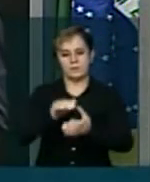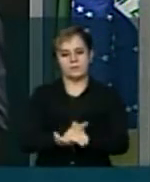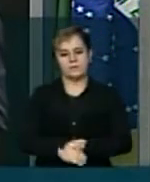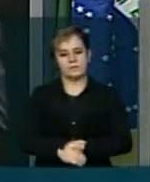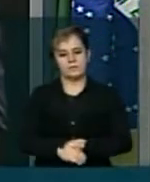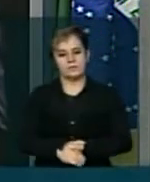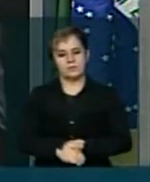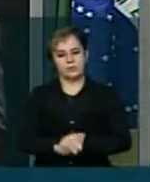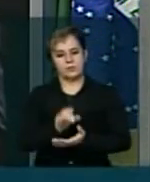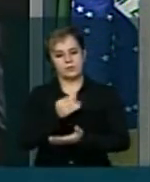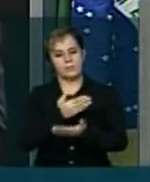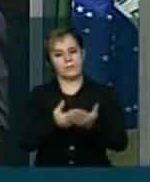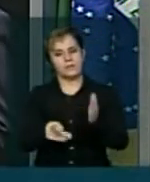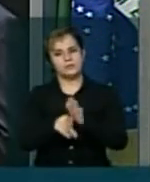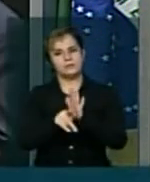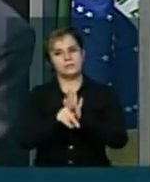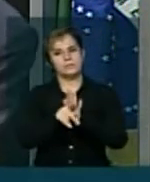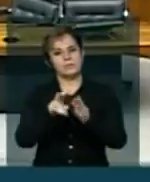Pedendo só para Minas Gerais